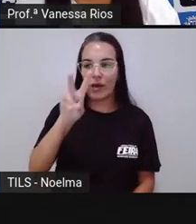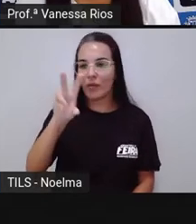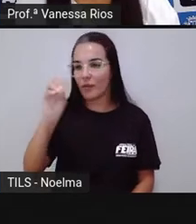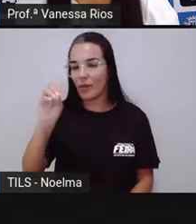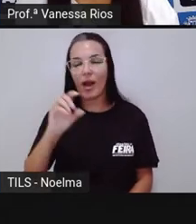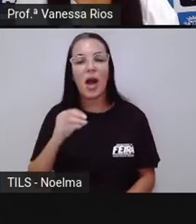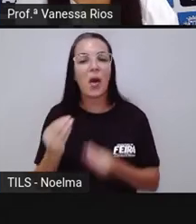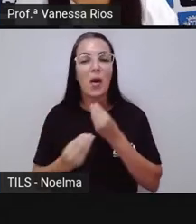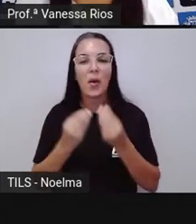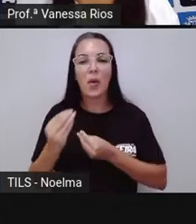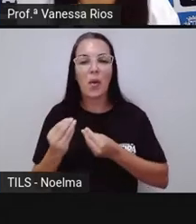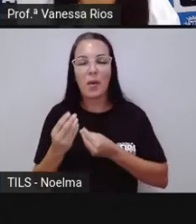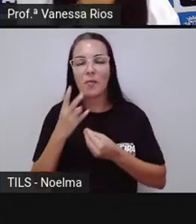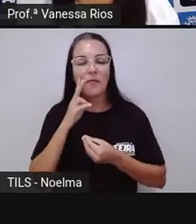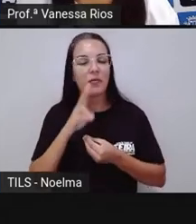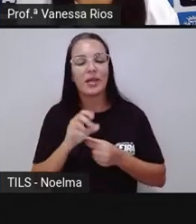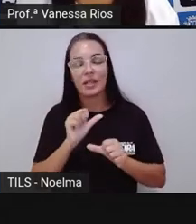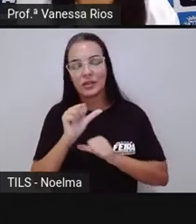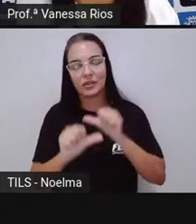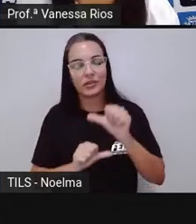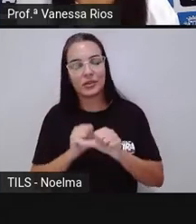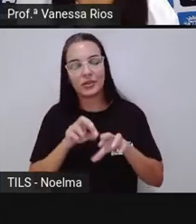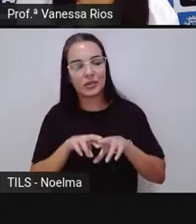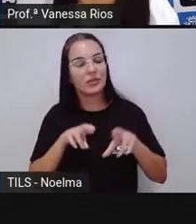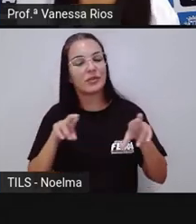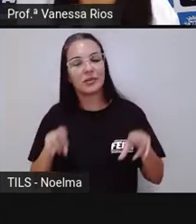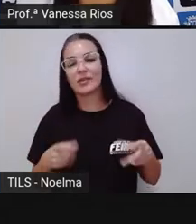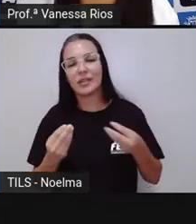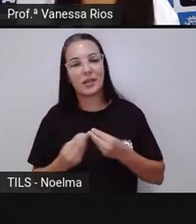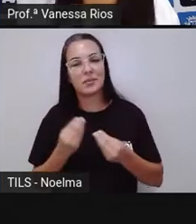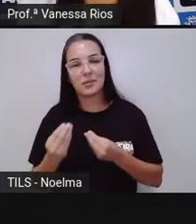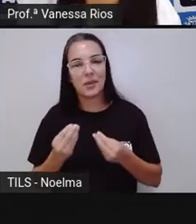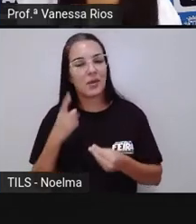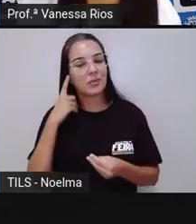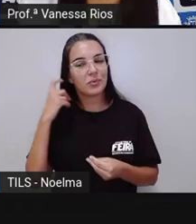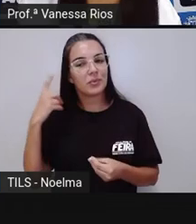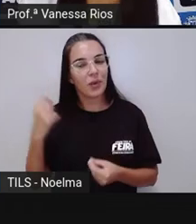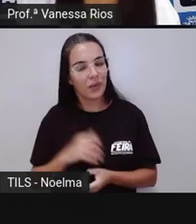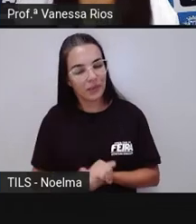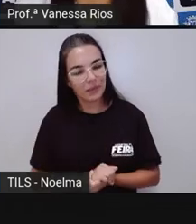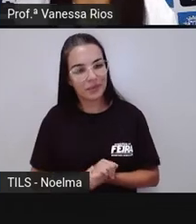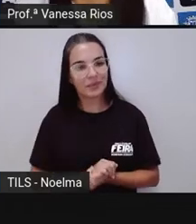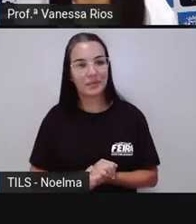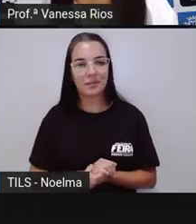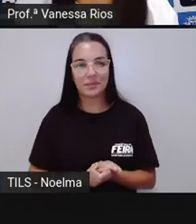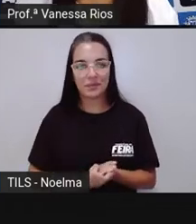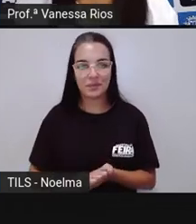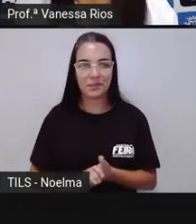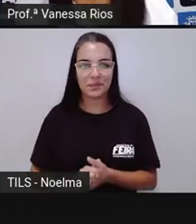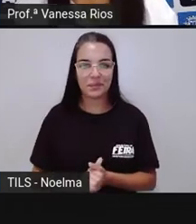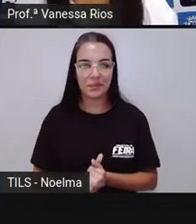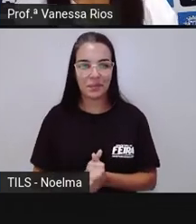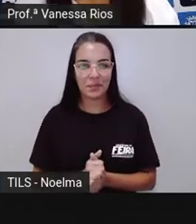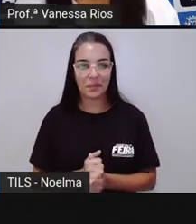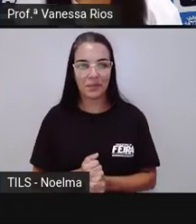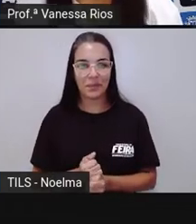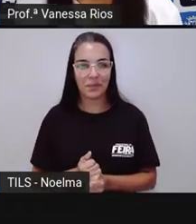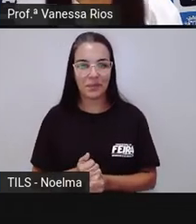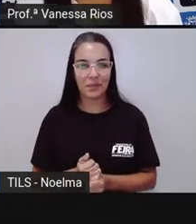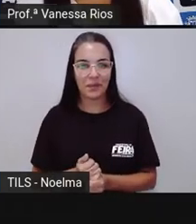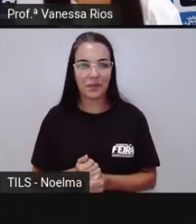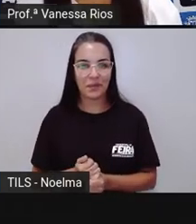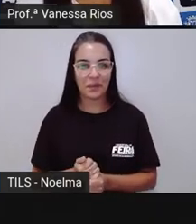escrita e perceber a diferença entre o som nas letras, né? Produzidos aí pelos acentos agudo e